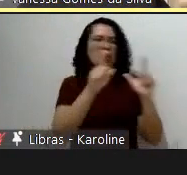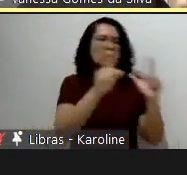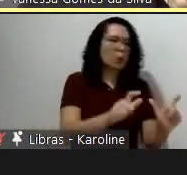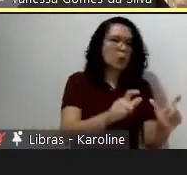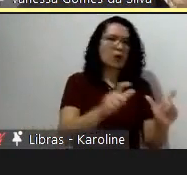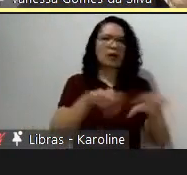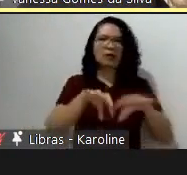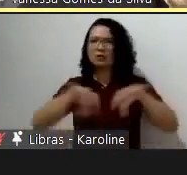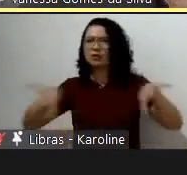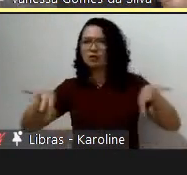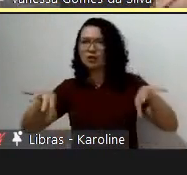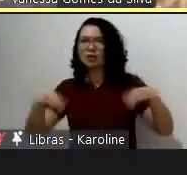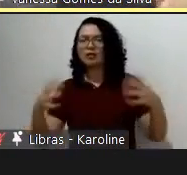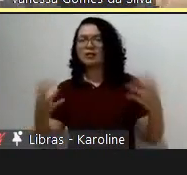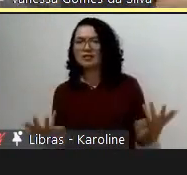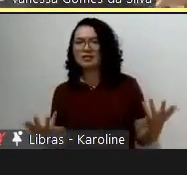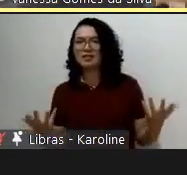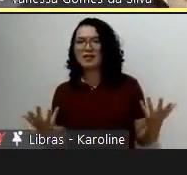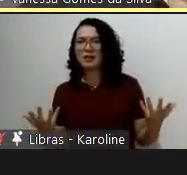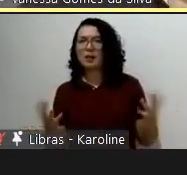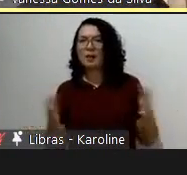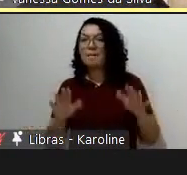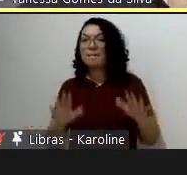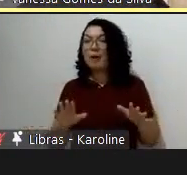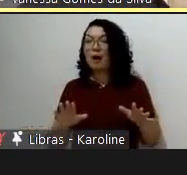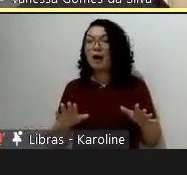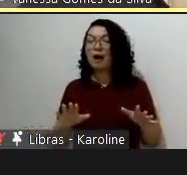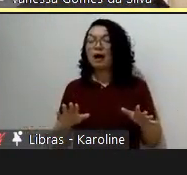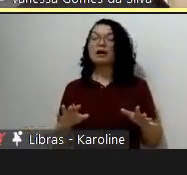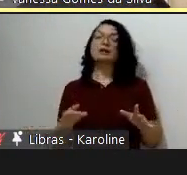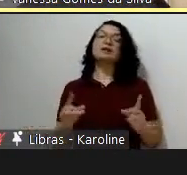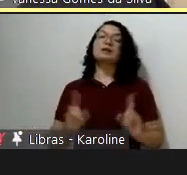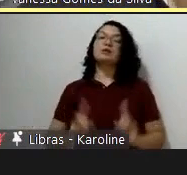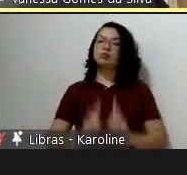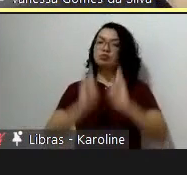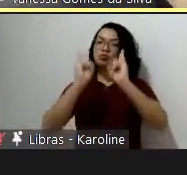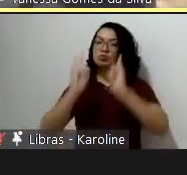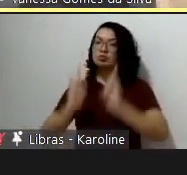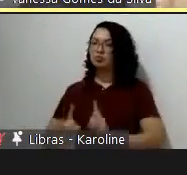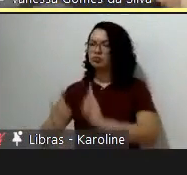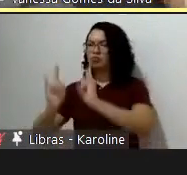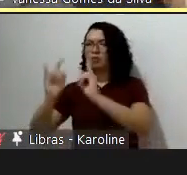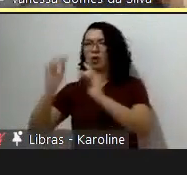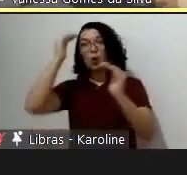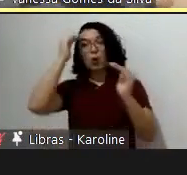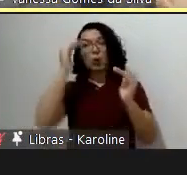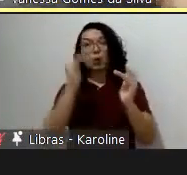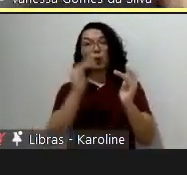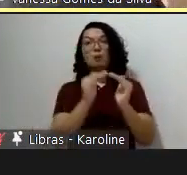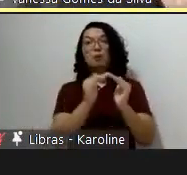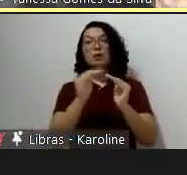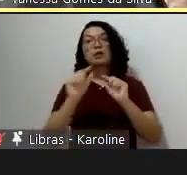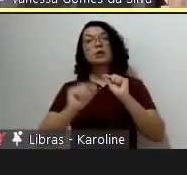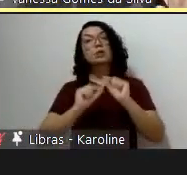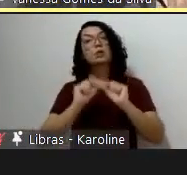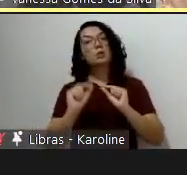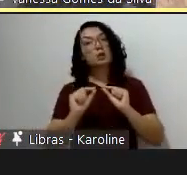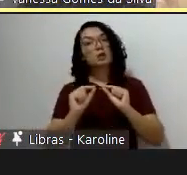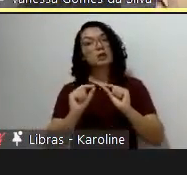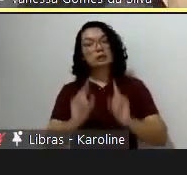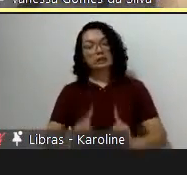materialidade de edifícios está intrinsecamente ligada ao desenvolvimento do projeto e desde o começo. Se o edifício